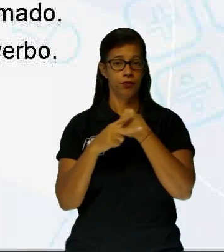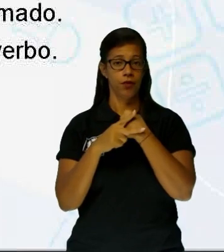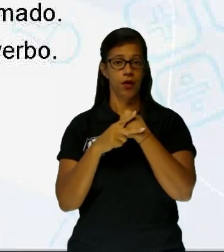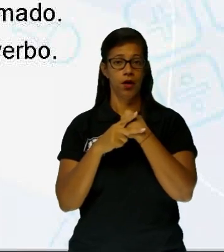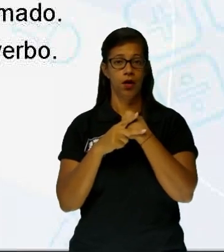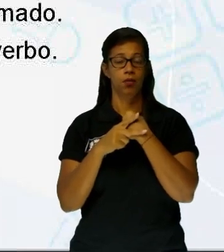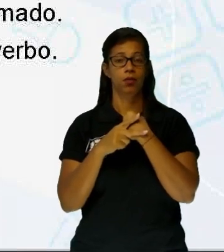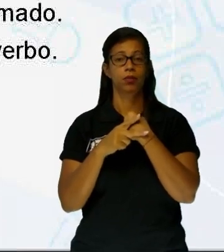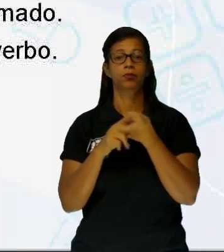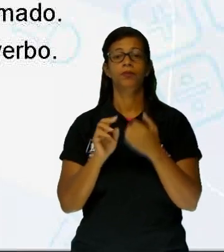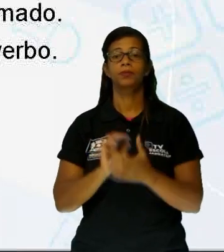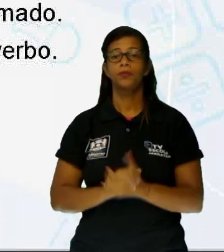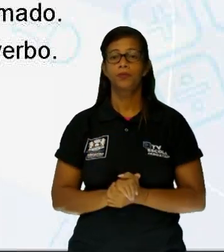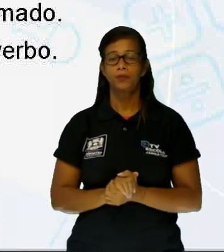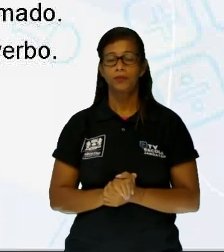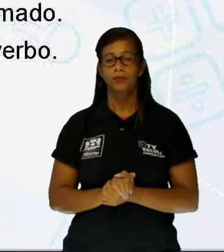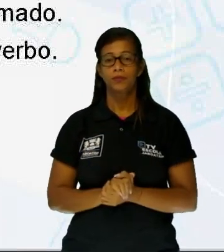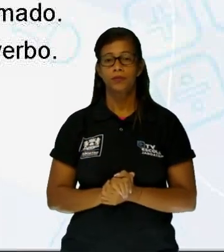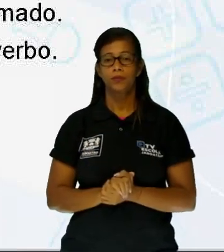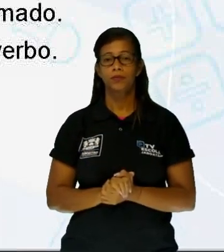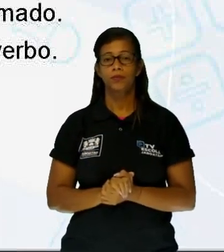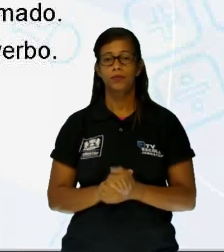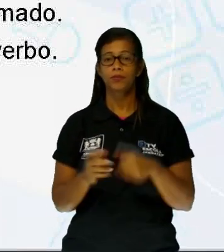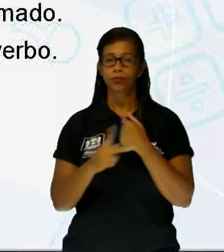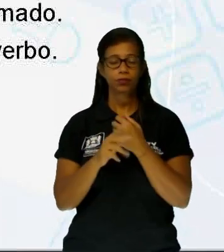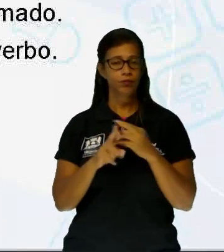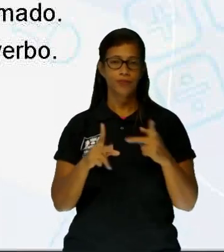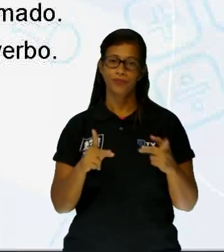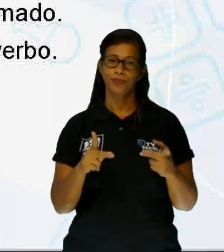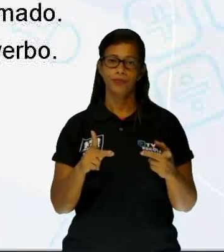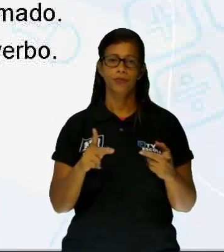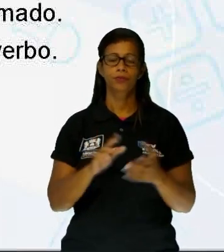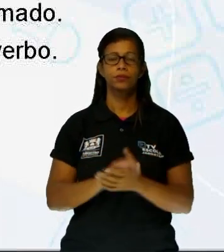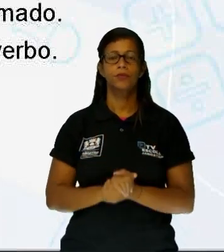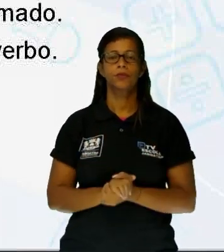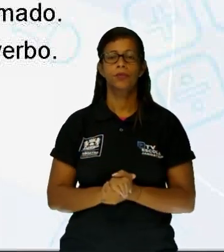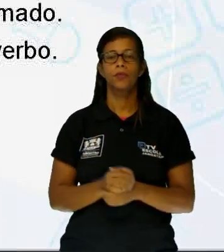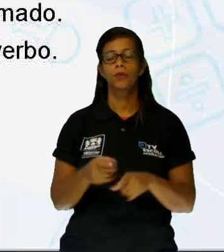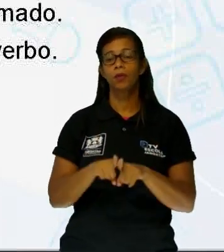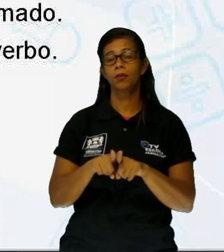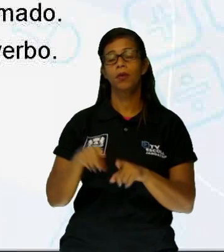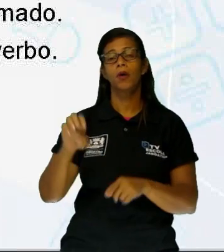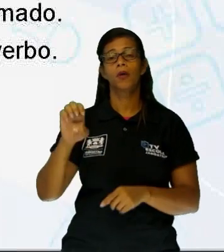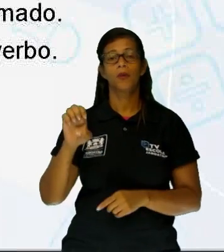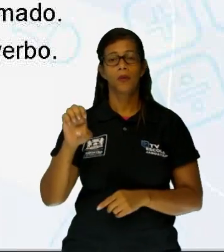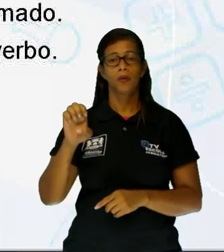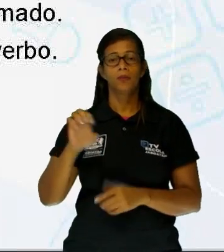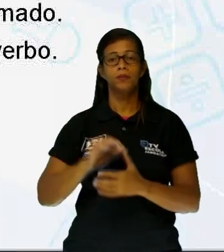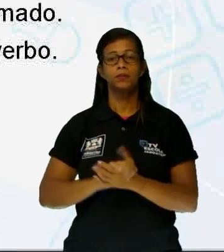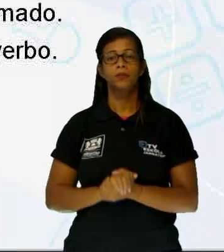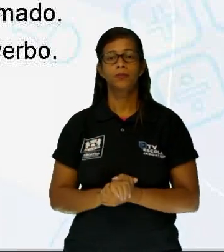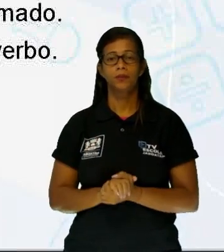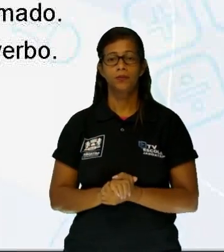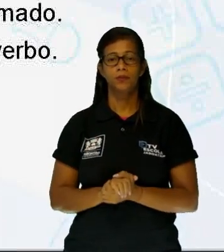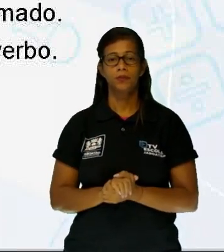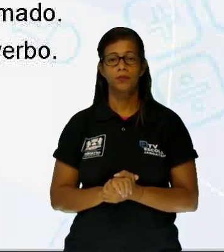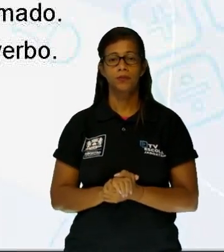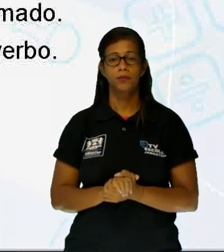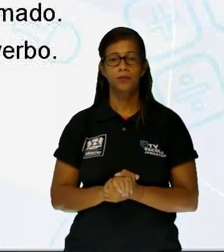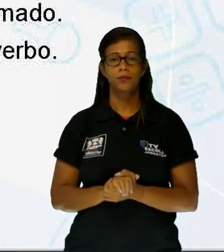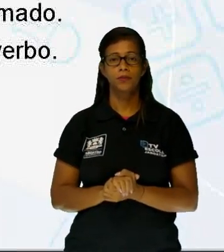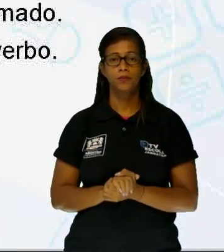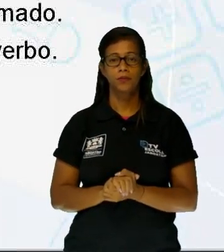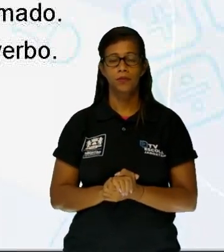ali. O verbo é um verbo nacional, né? E o item E. Termo que restringe o sentido do verbo. Na verdade, de novo, não é